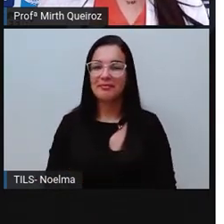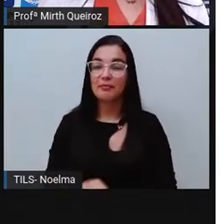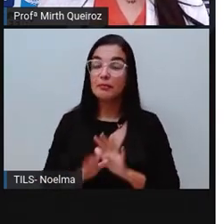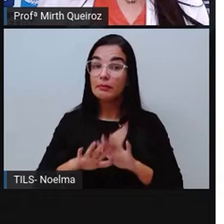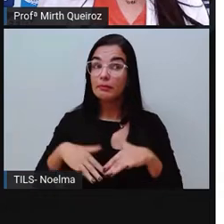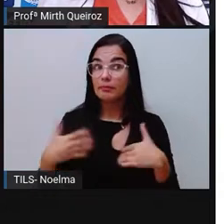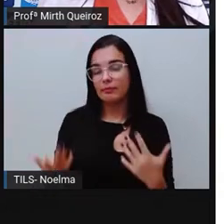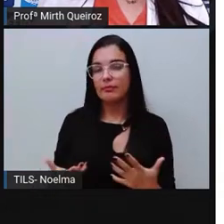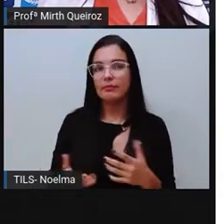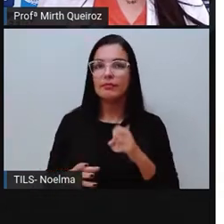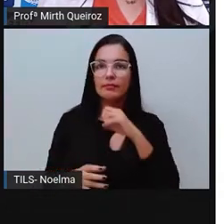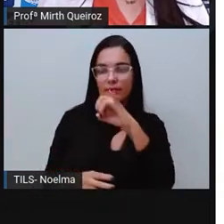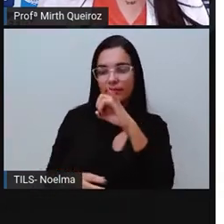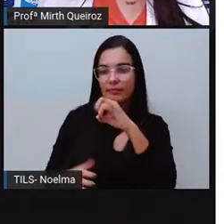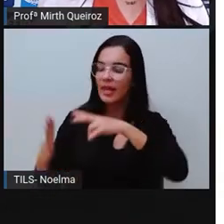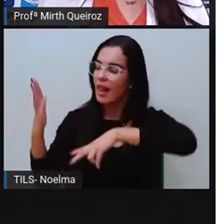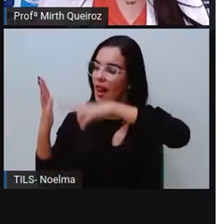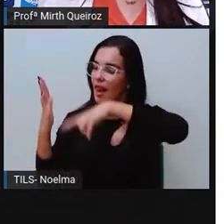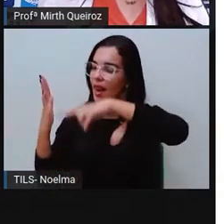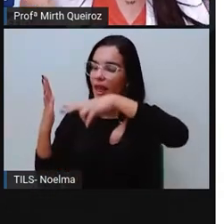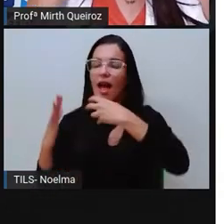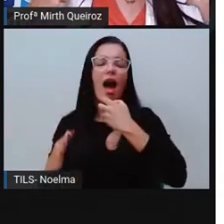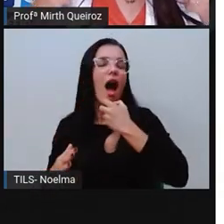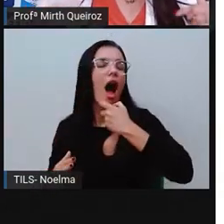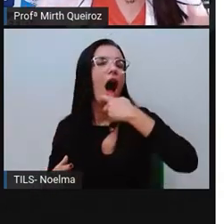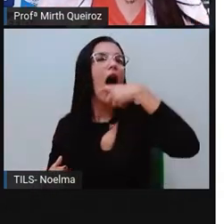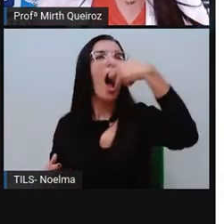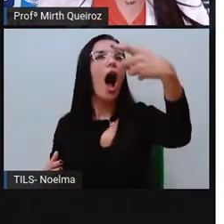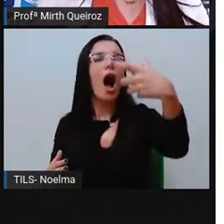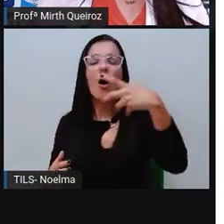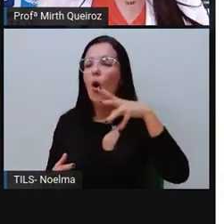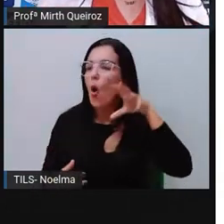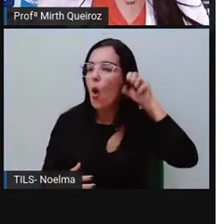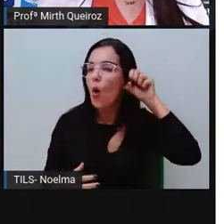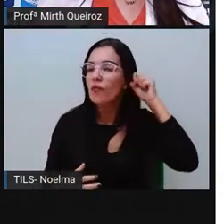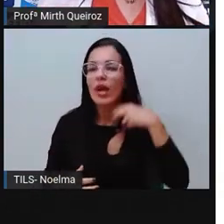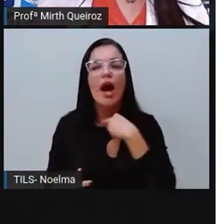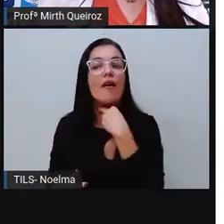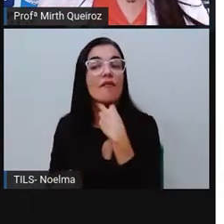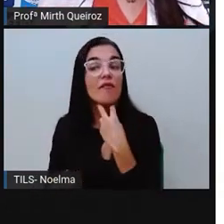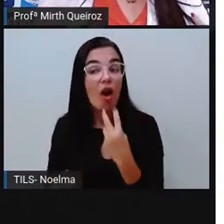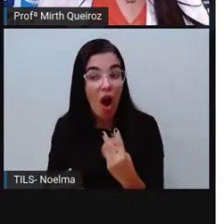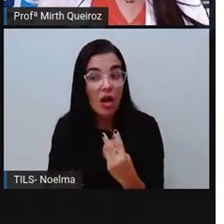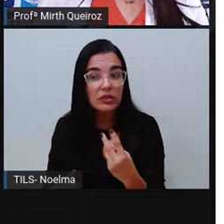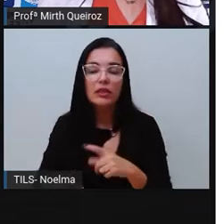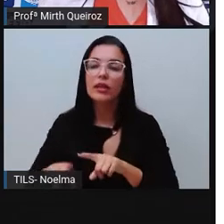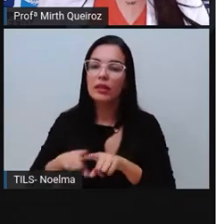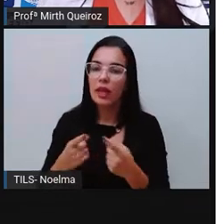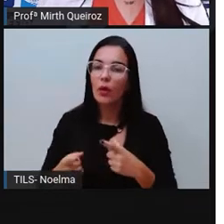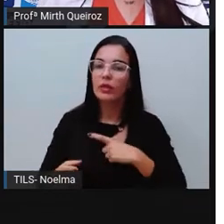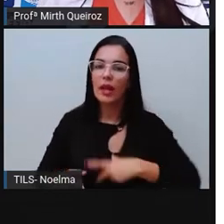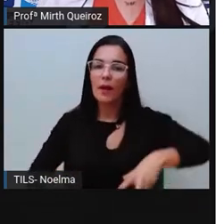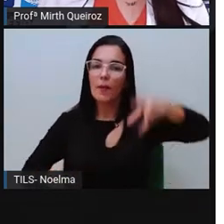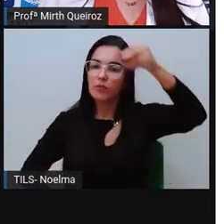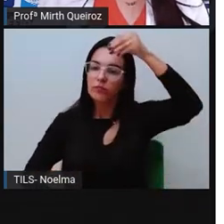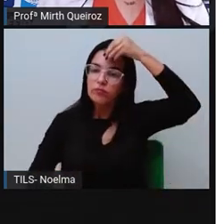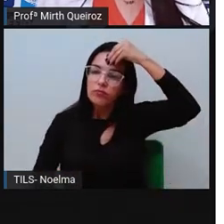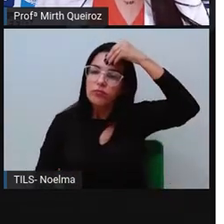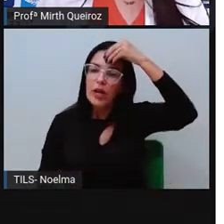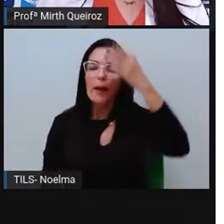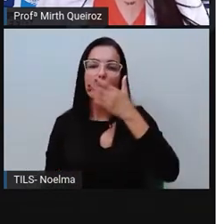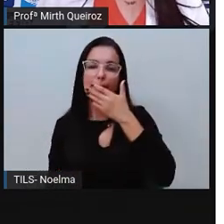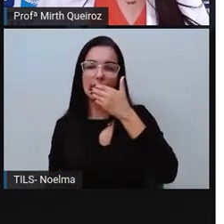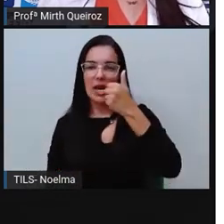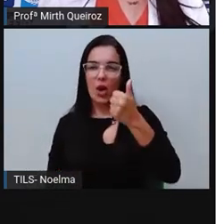lê alto, né? Pra que a gente ouça a nossa própria leitura? A gente tem uma compreensão melhor, né?